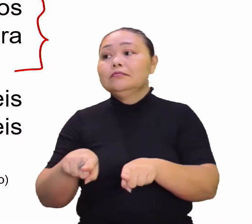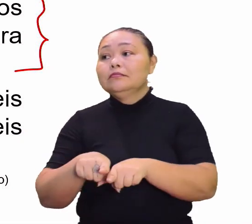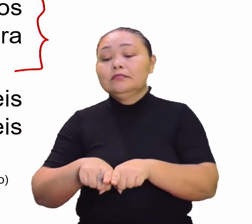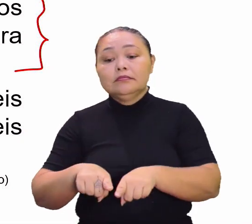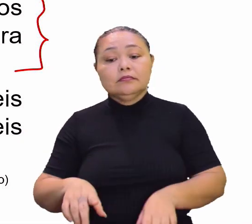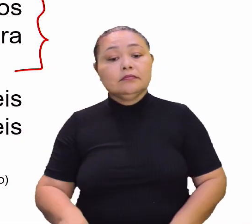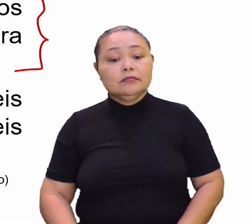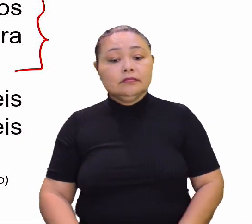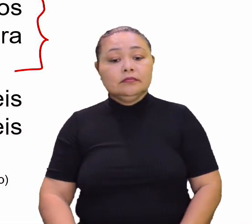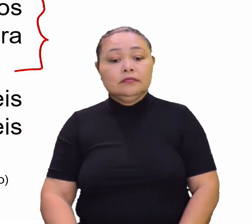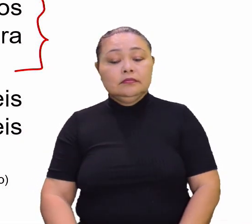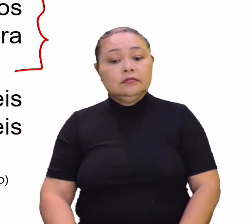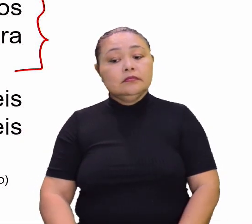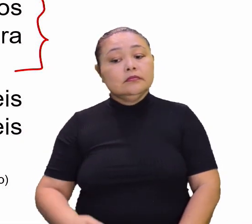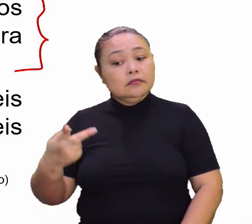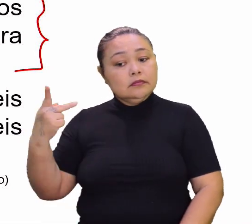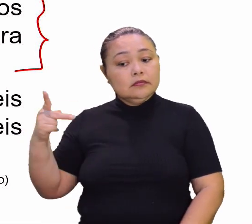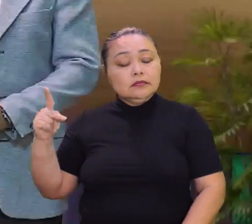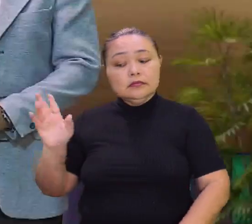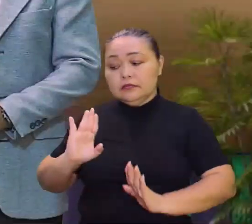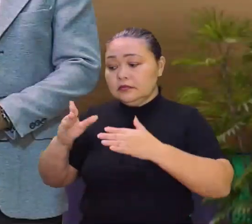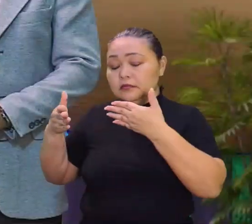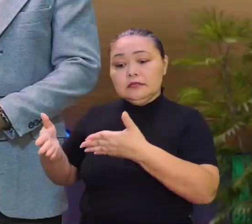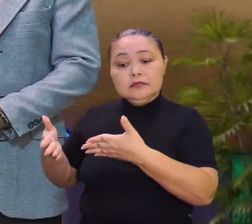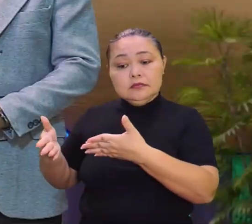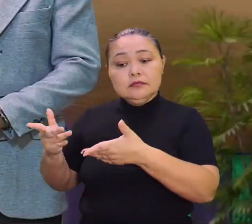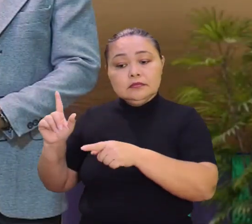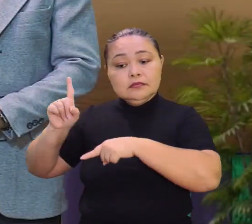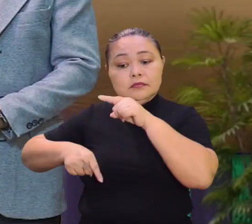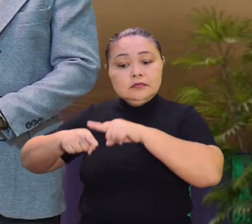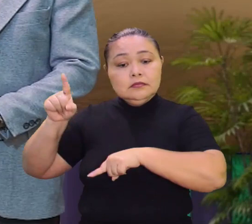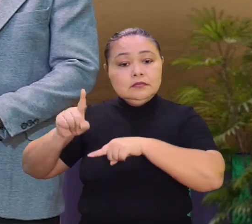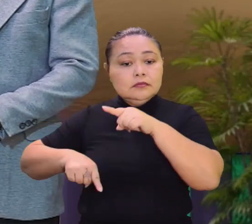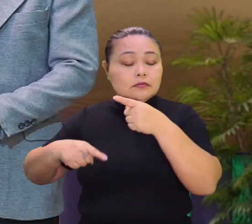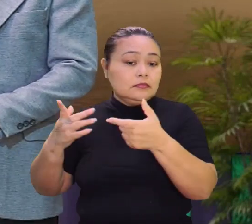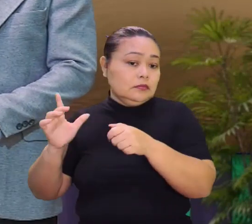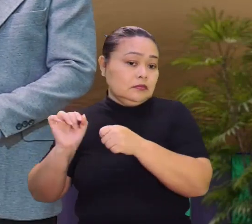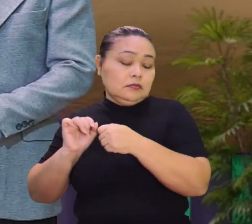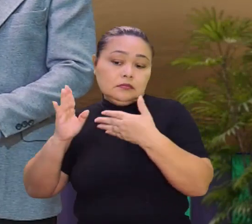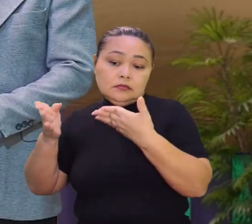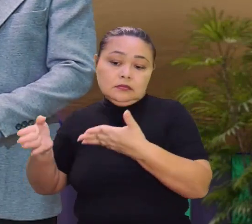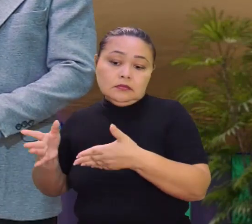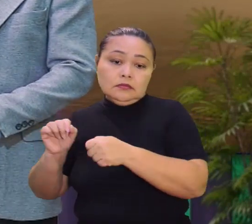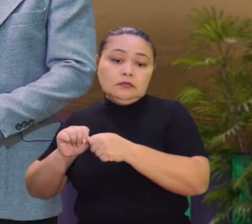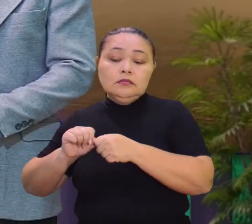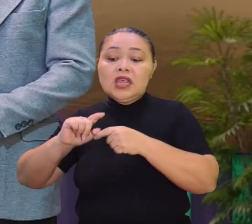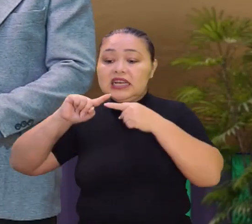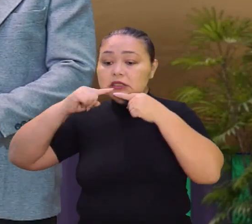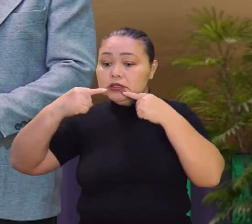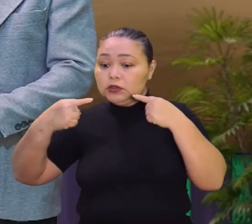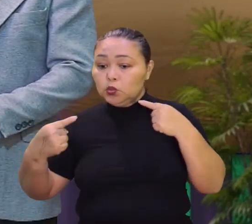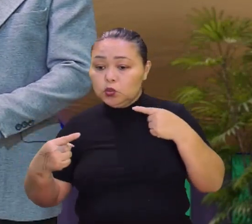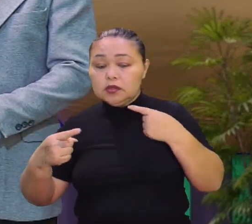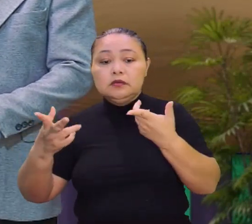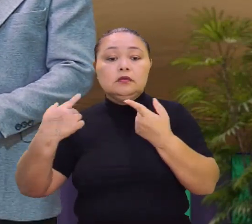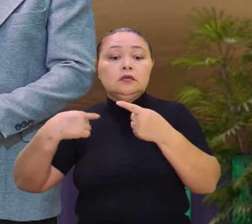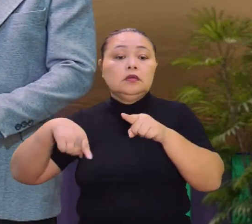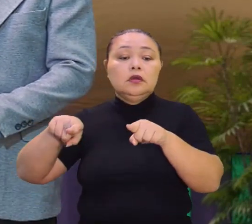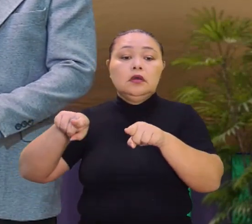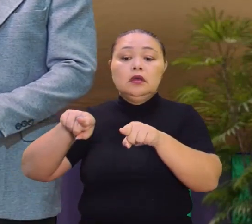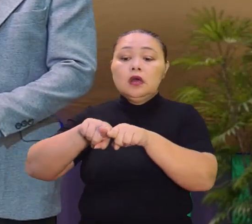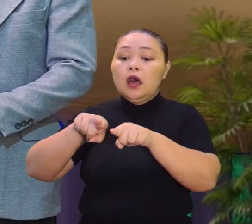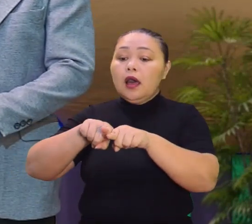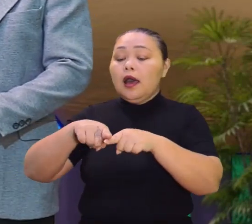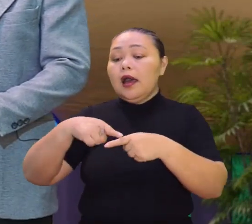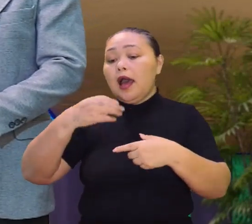Vamos aqui, diretor. Do determinado produto X, por exemplo, a cenoura, ou de repente